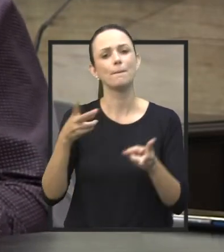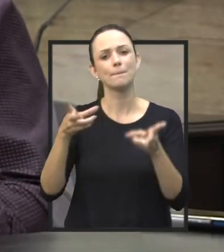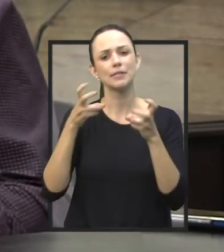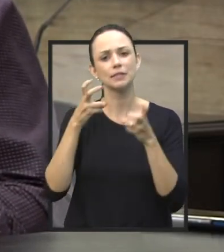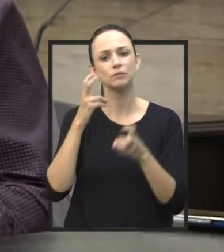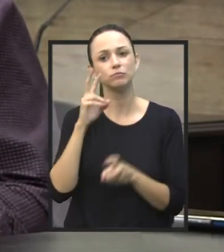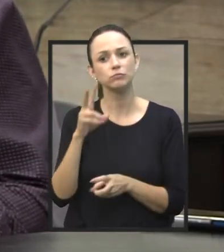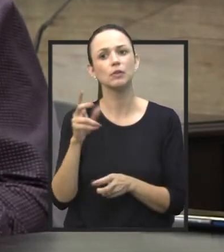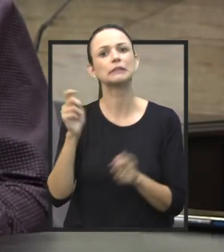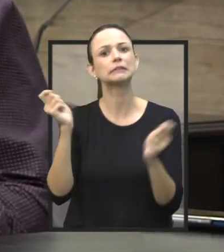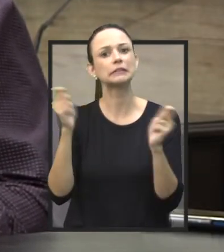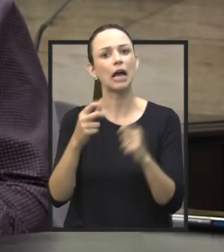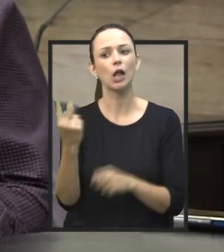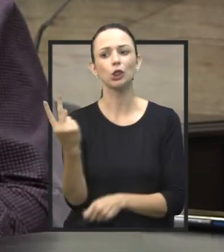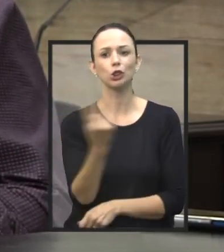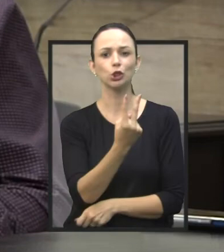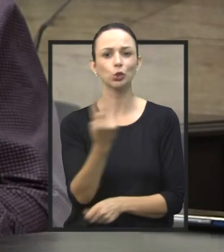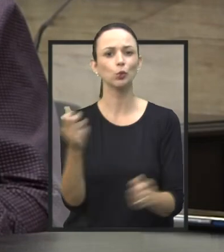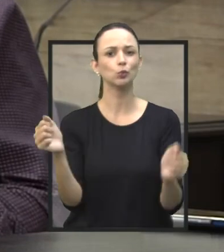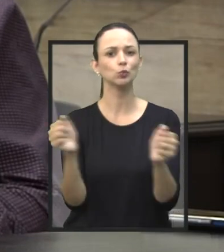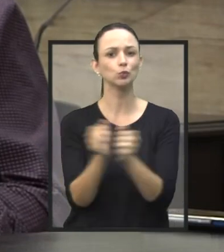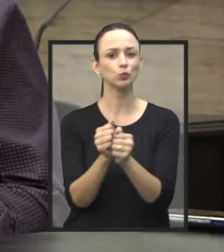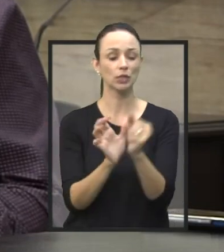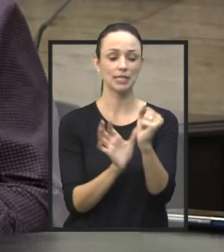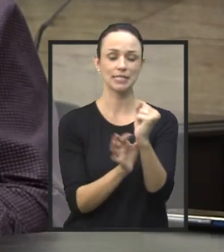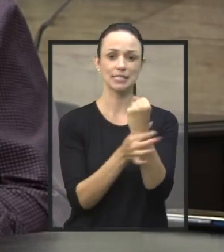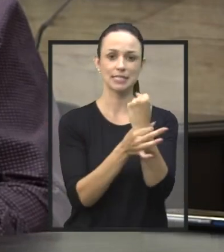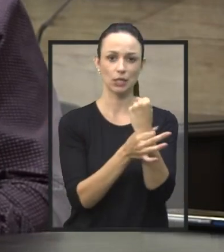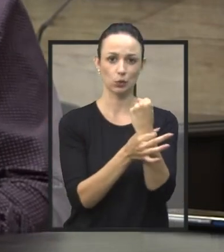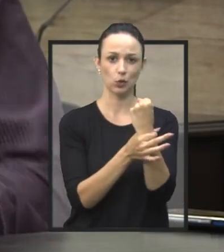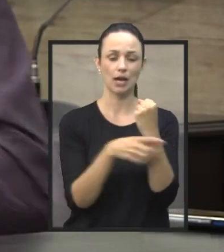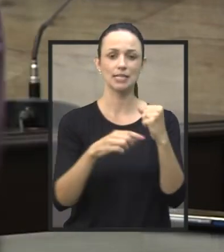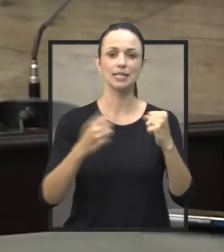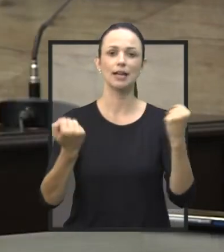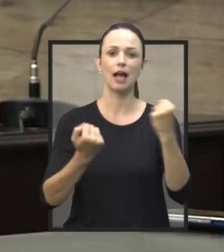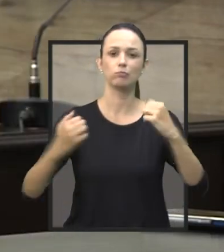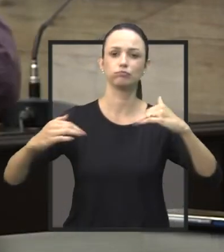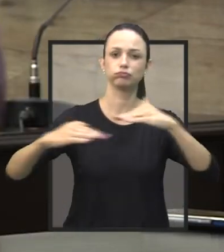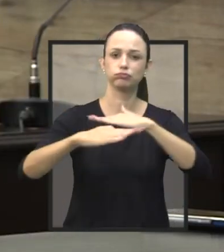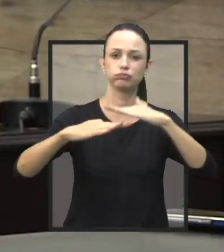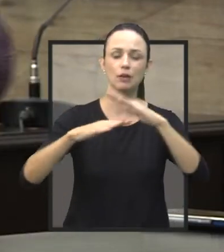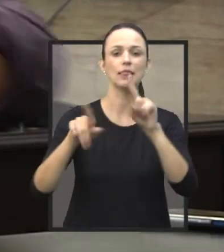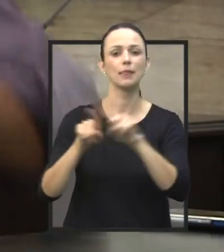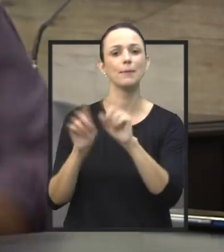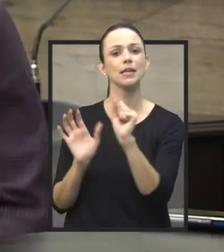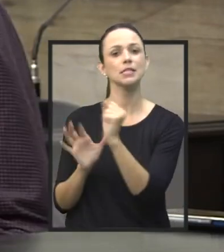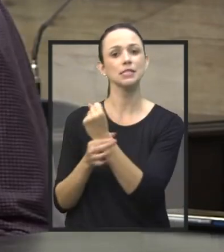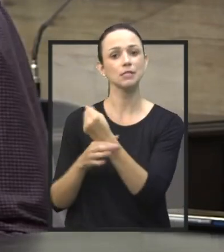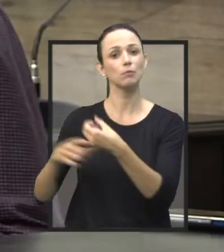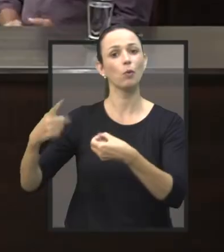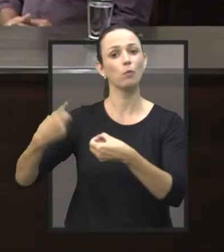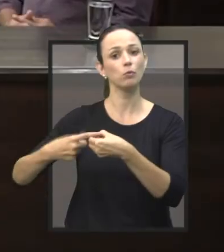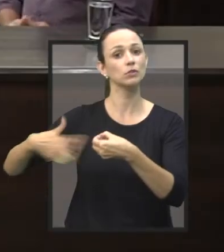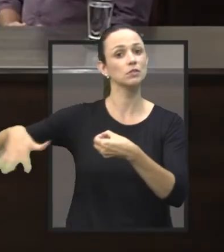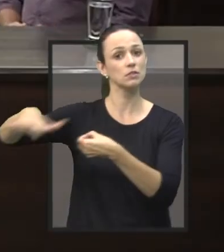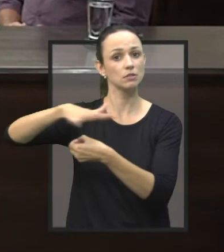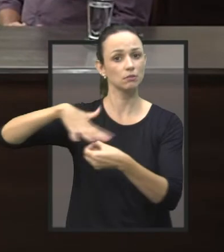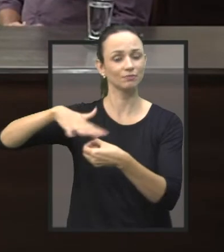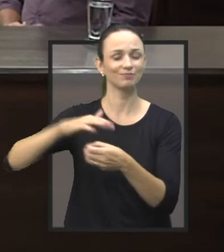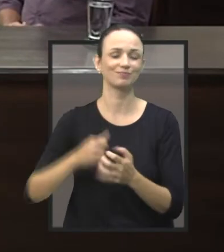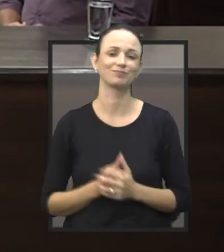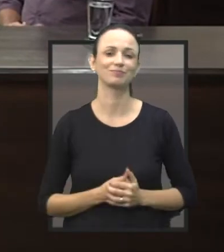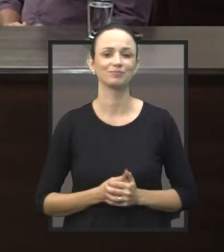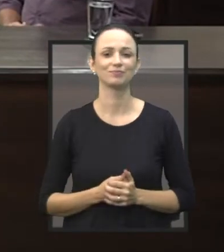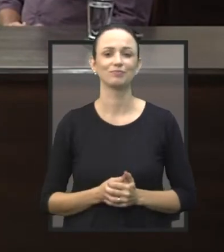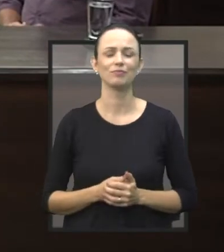conciliar as duas coisas, tanto a segurança do trânsito, como a segurança do município em si. E